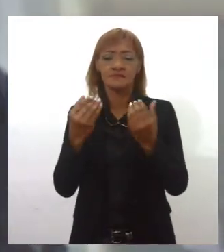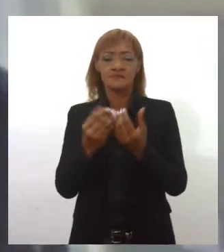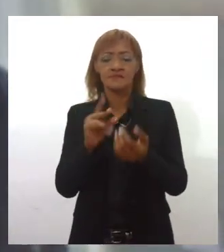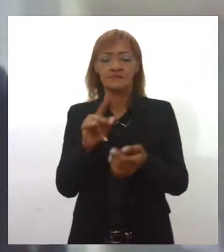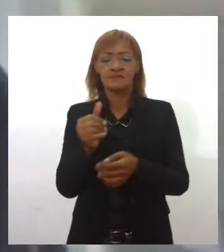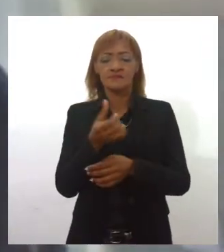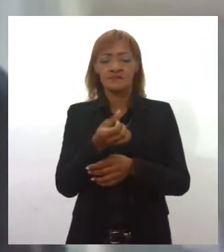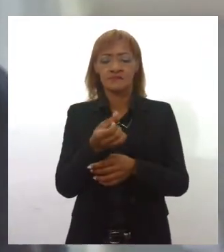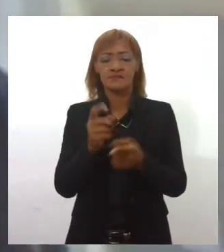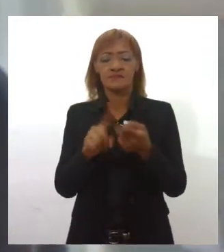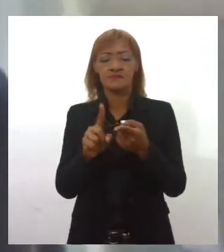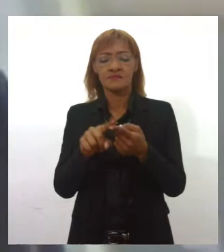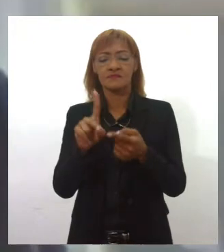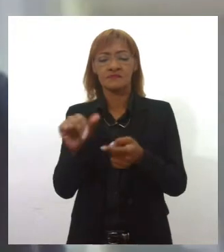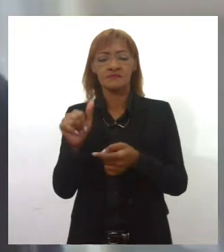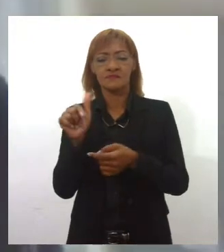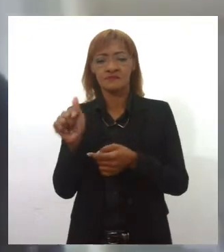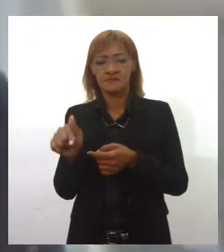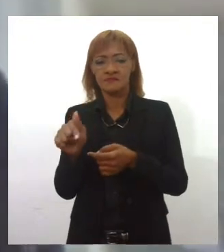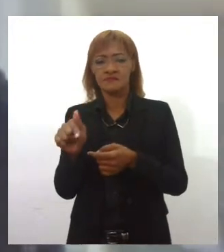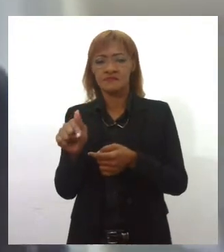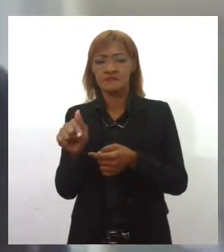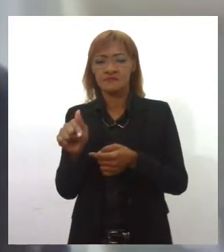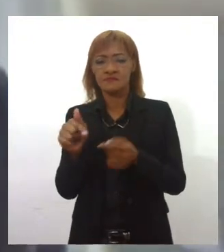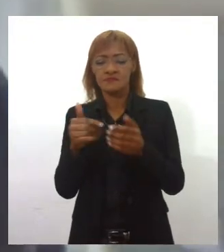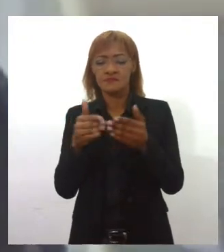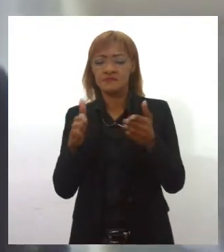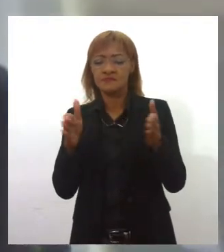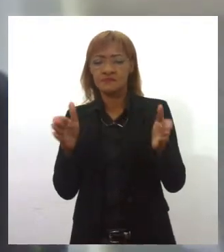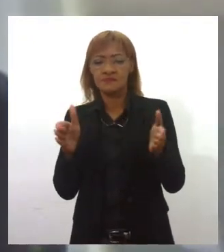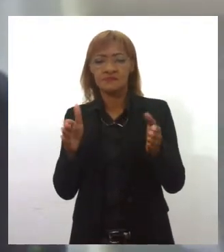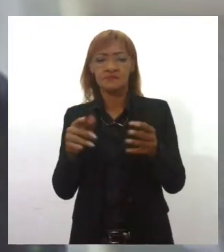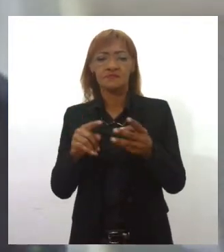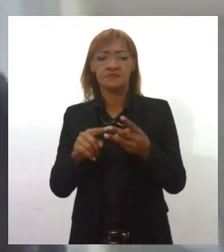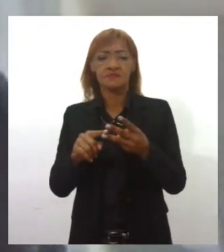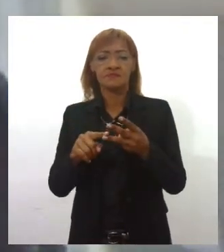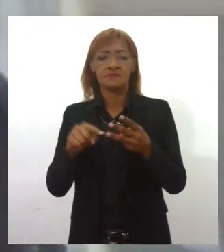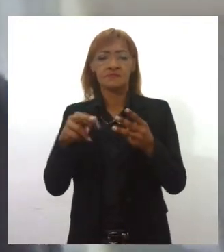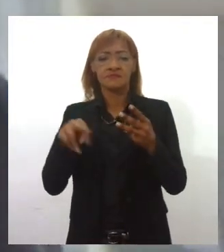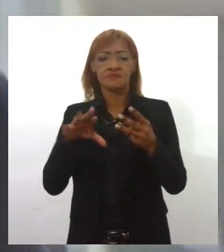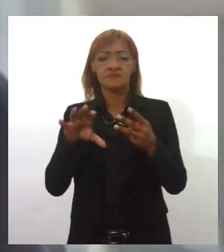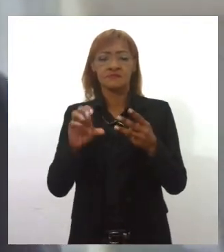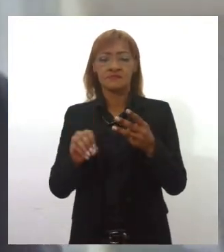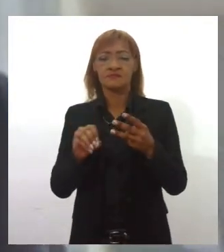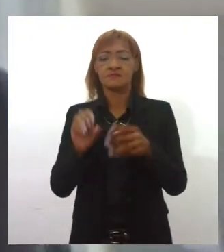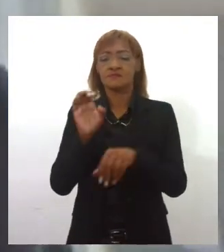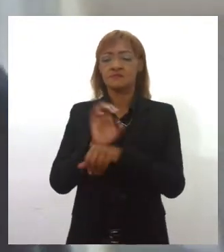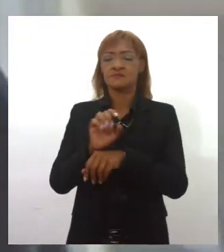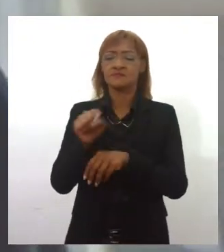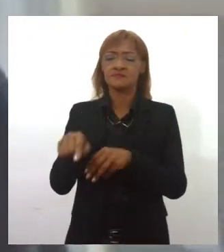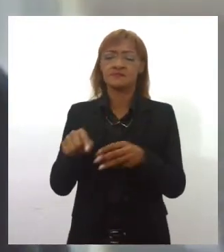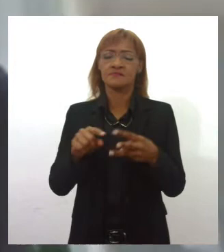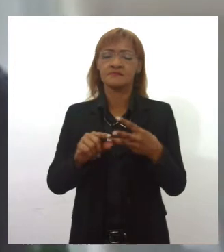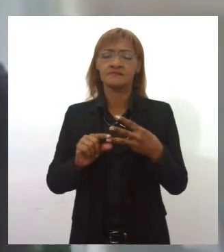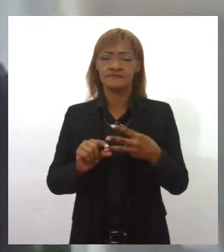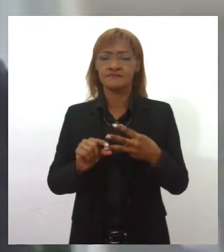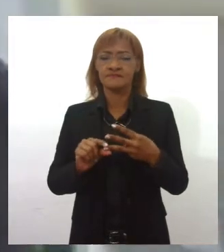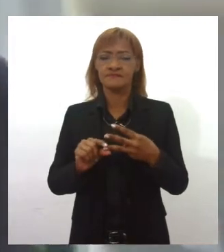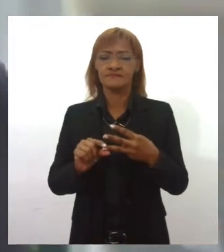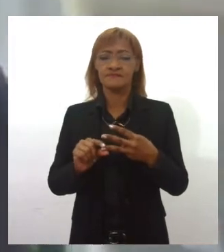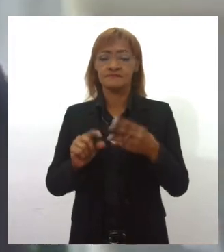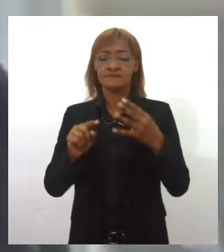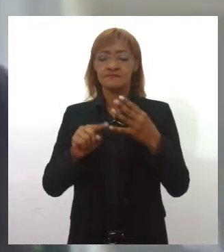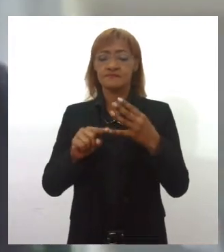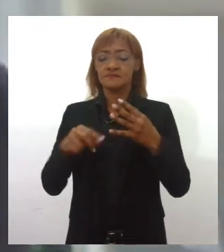realiza-se as intermunicipais e em março será realizada a etapa estadual. E a culminância, em novembro de